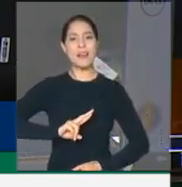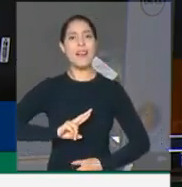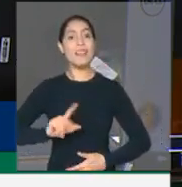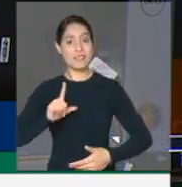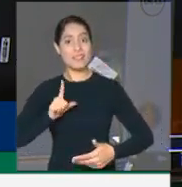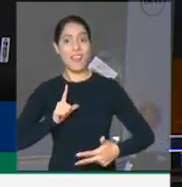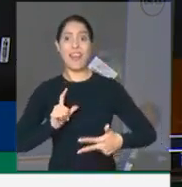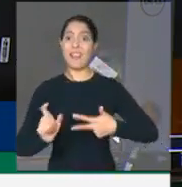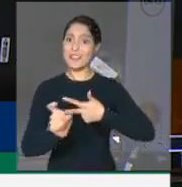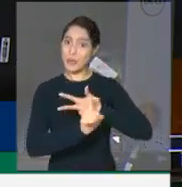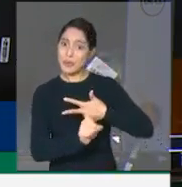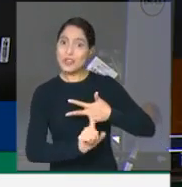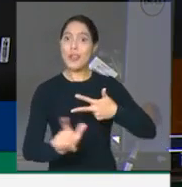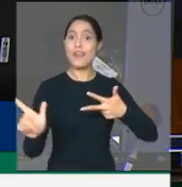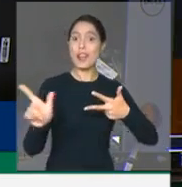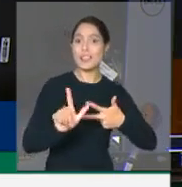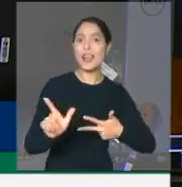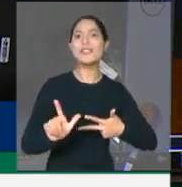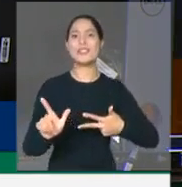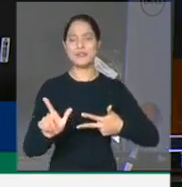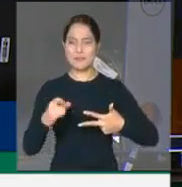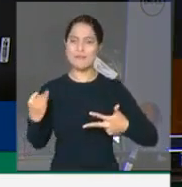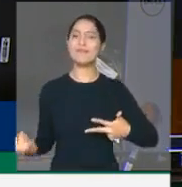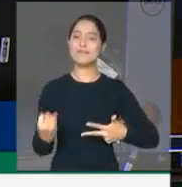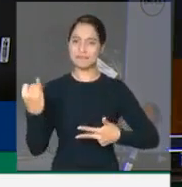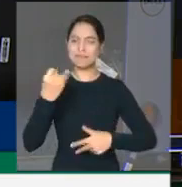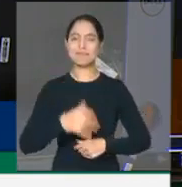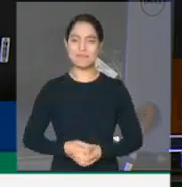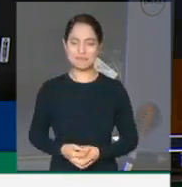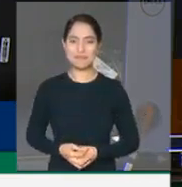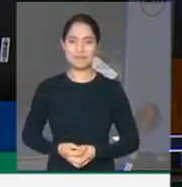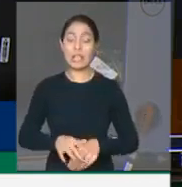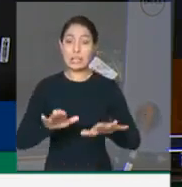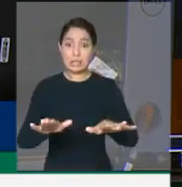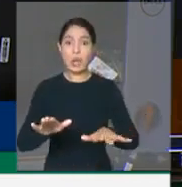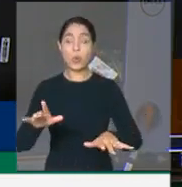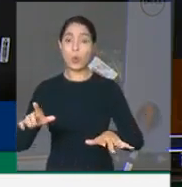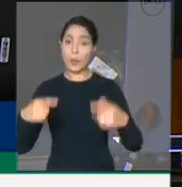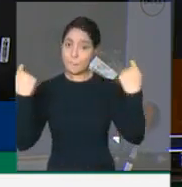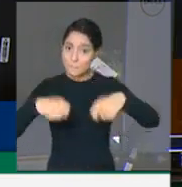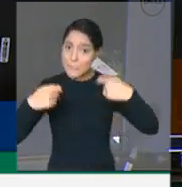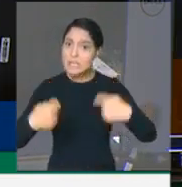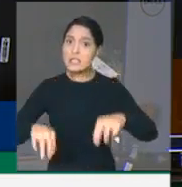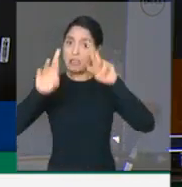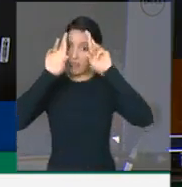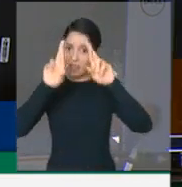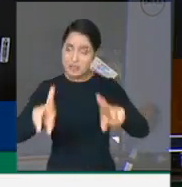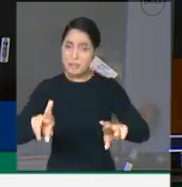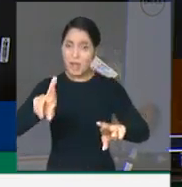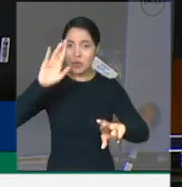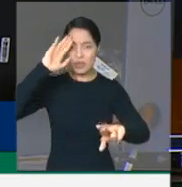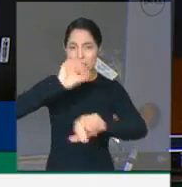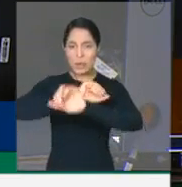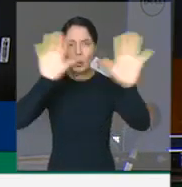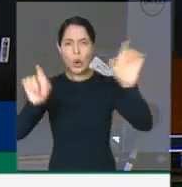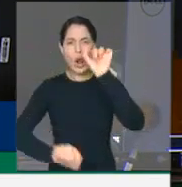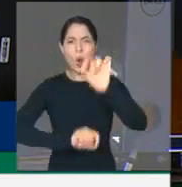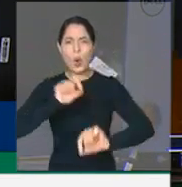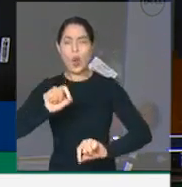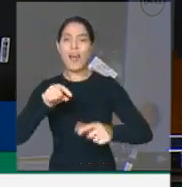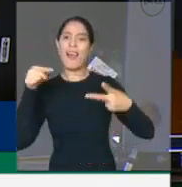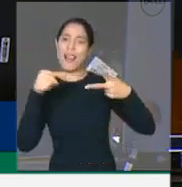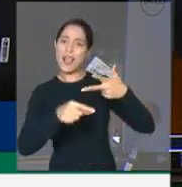executivo e poder legislativo. Também conservamos um necessário e respeitoso entendimento com o poder